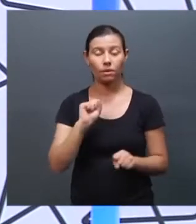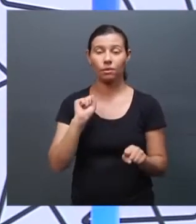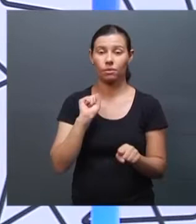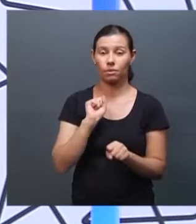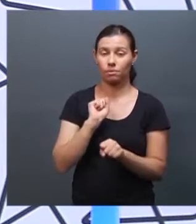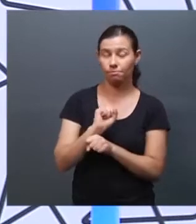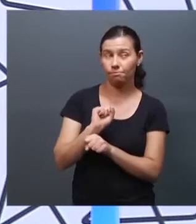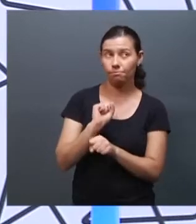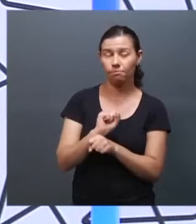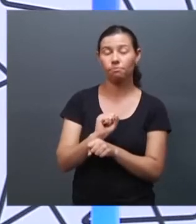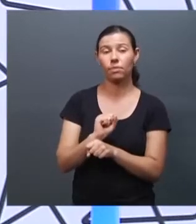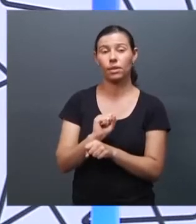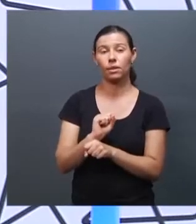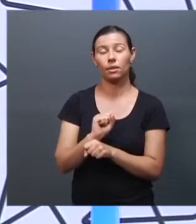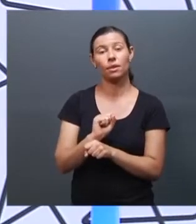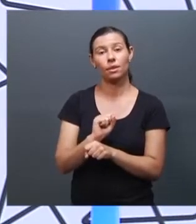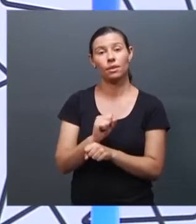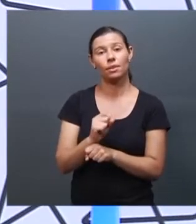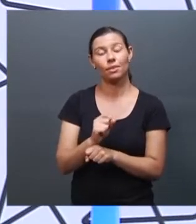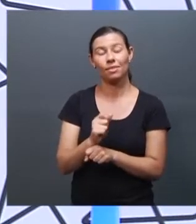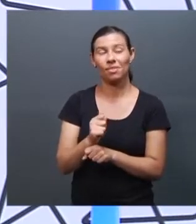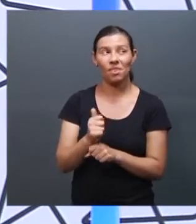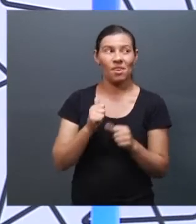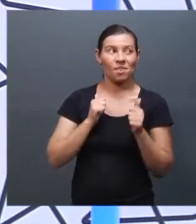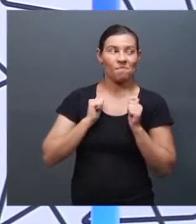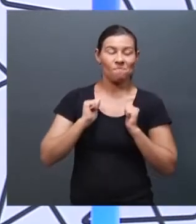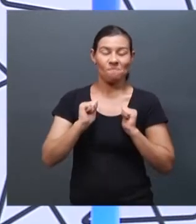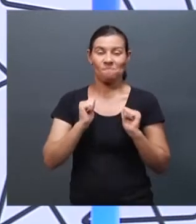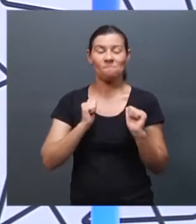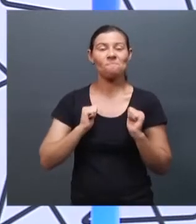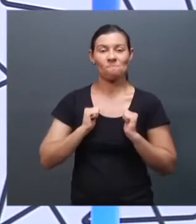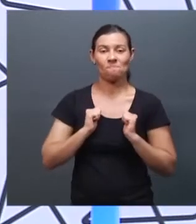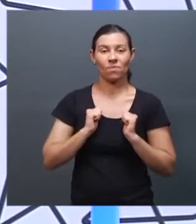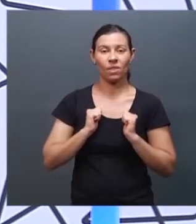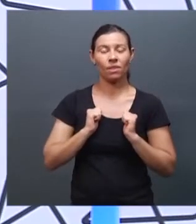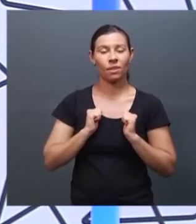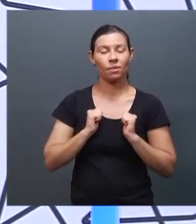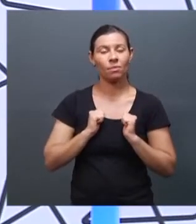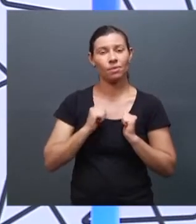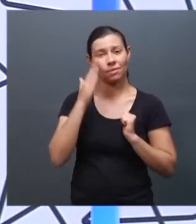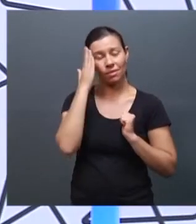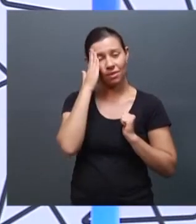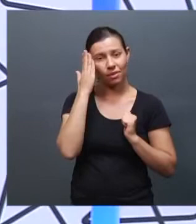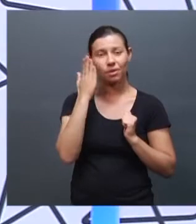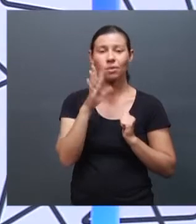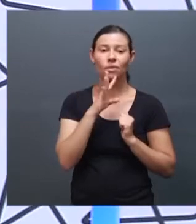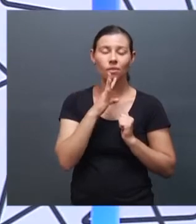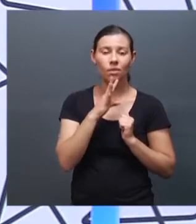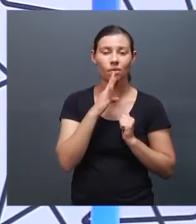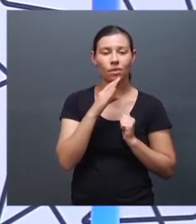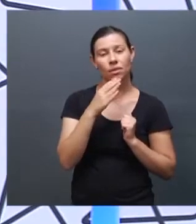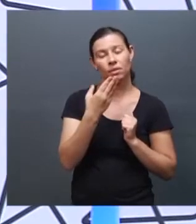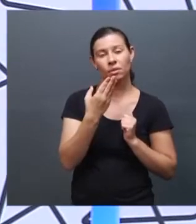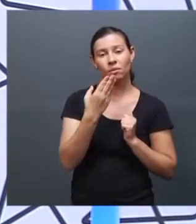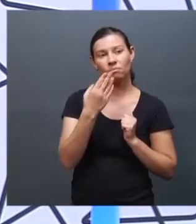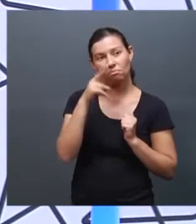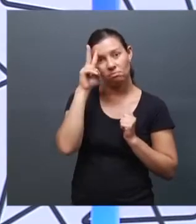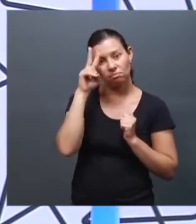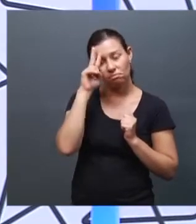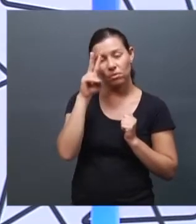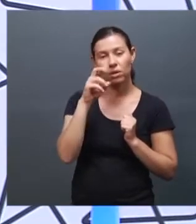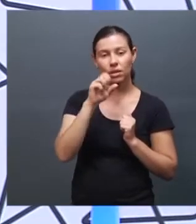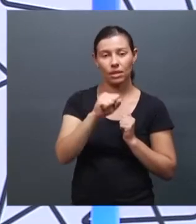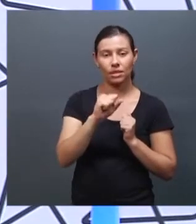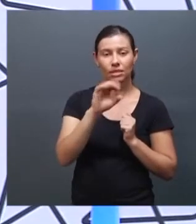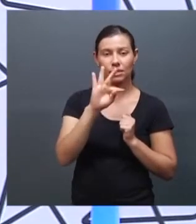e aí cheio de esperança né Camila acho que até por esse histórico do STF é de que o STF